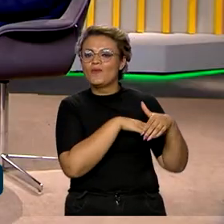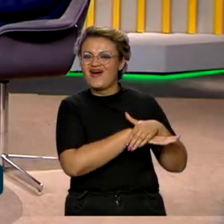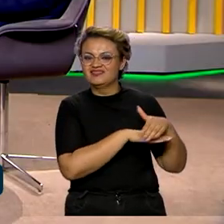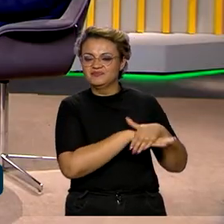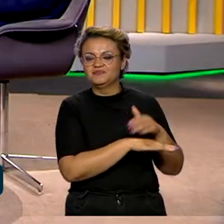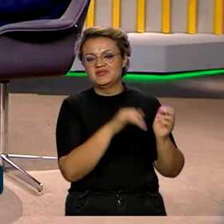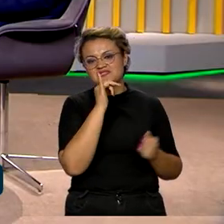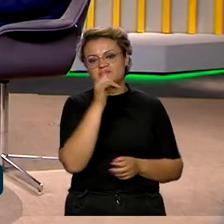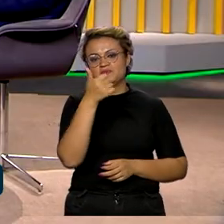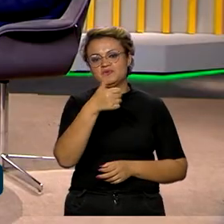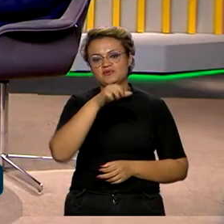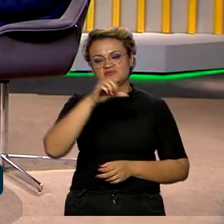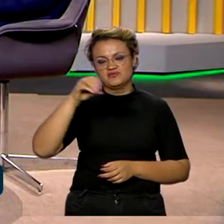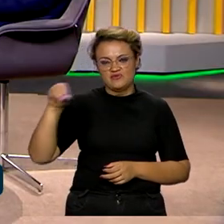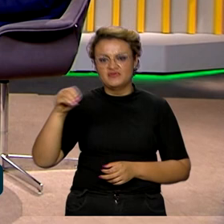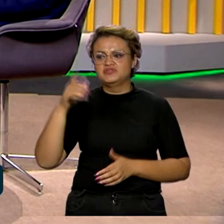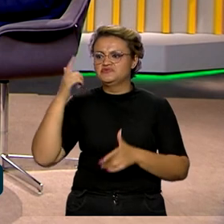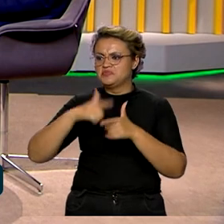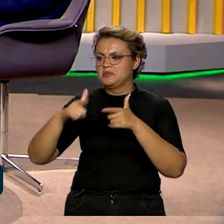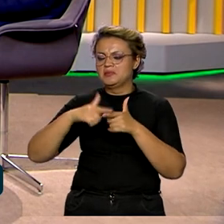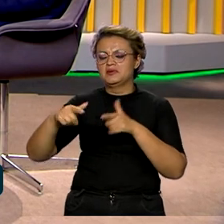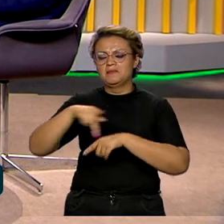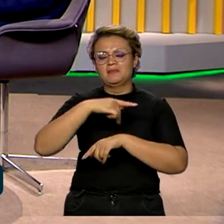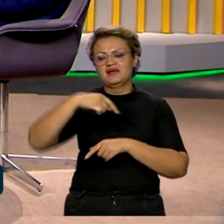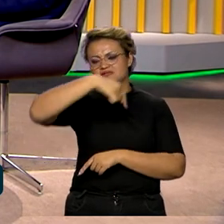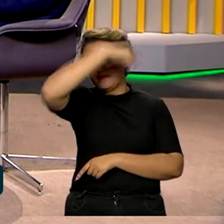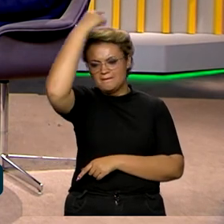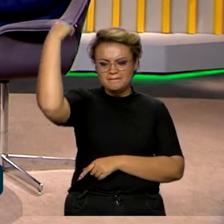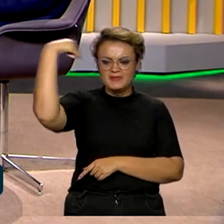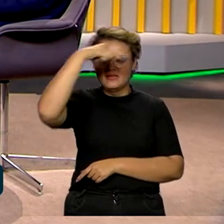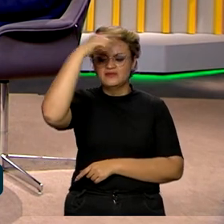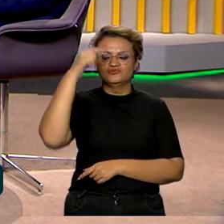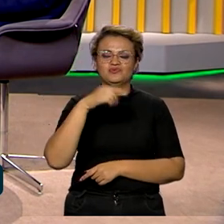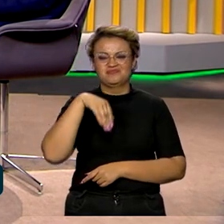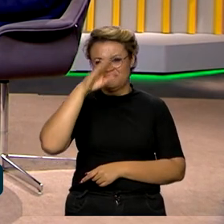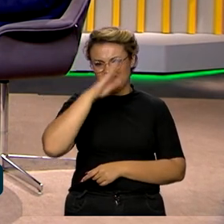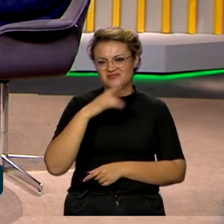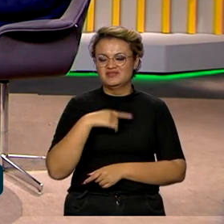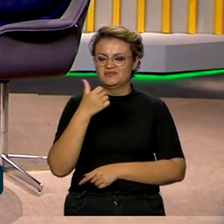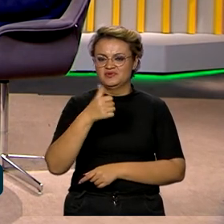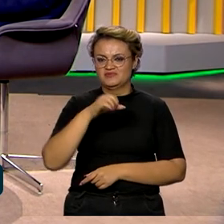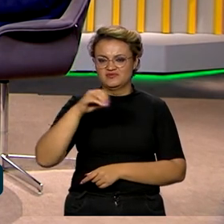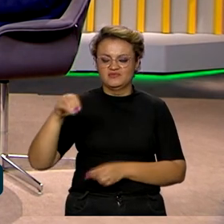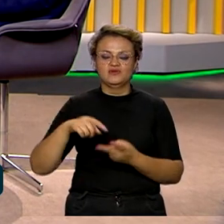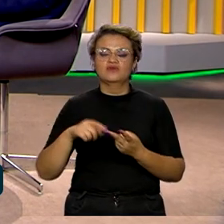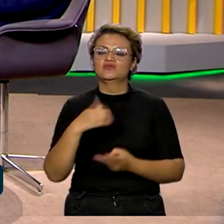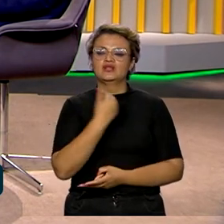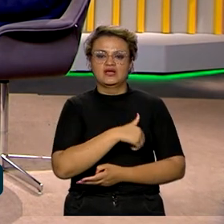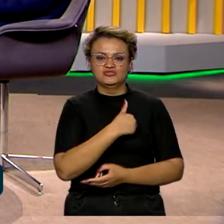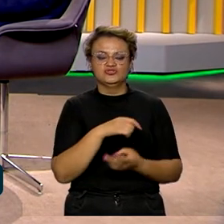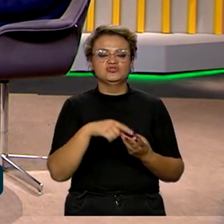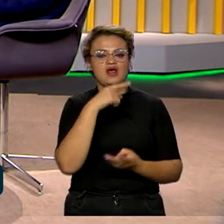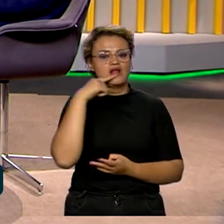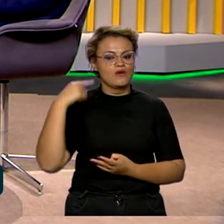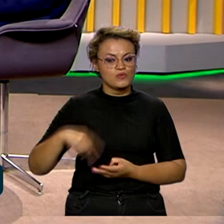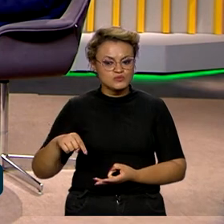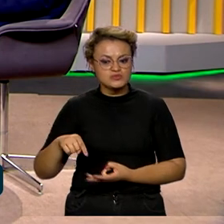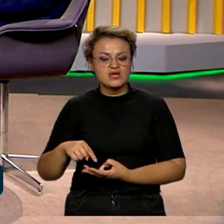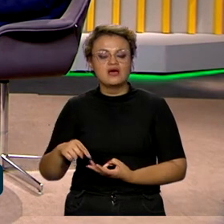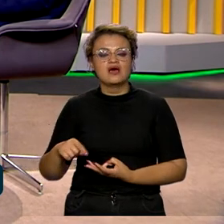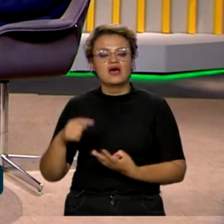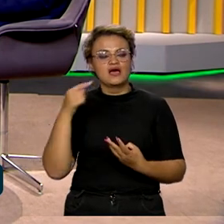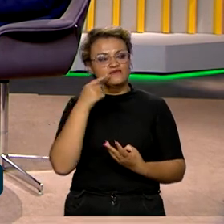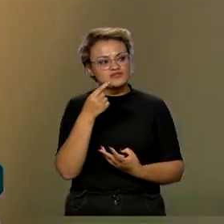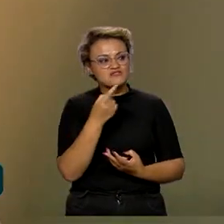nos anos 90, nós vimos crises no México, o Brasil teve crise em 99, crise na Argentina, na Rússia. Então, você acaba